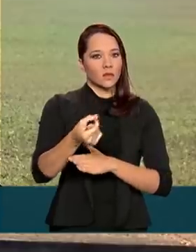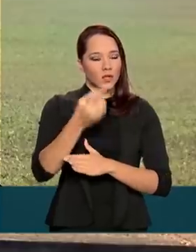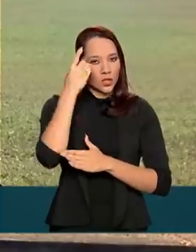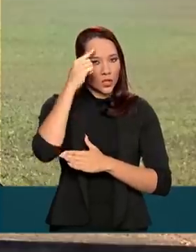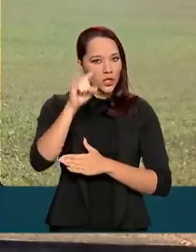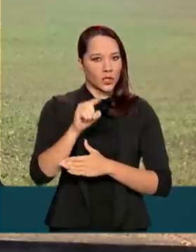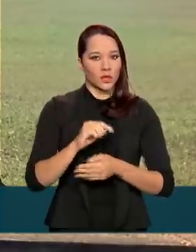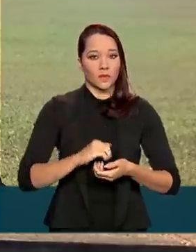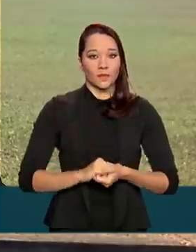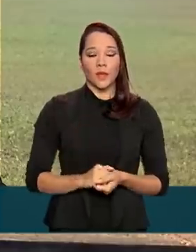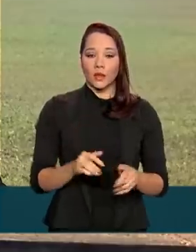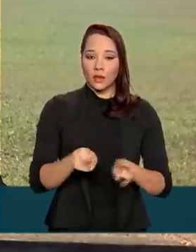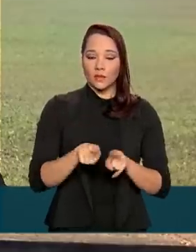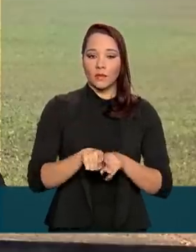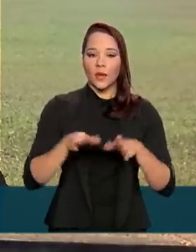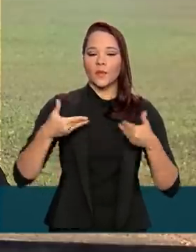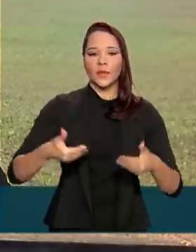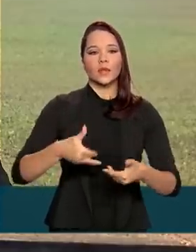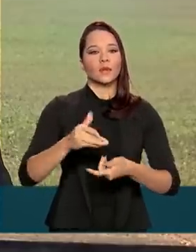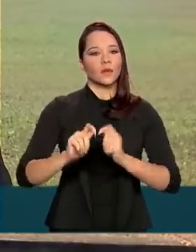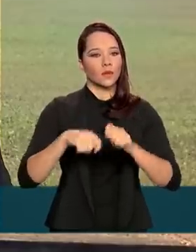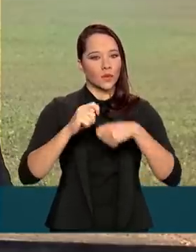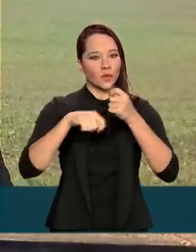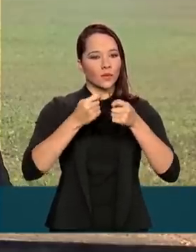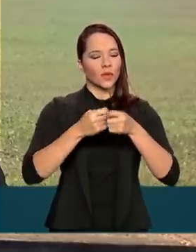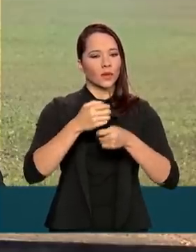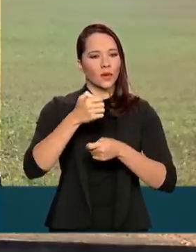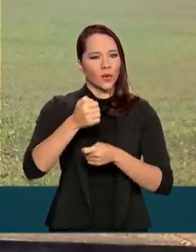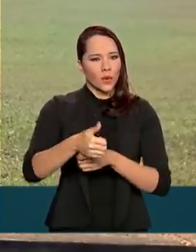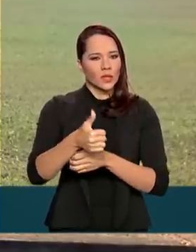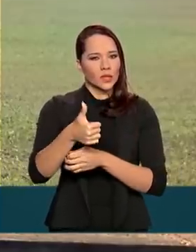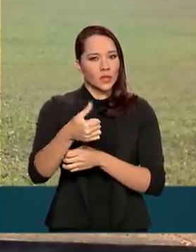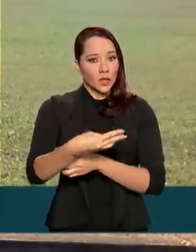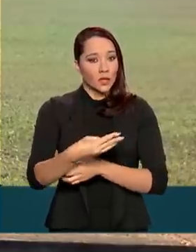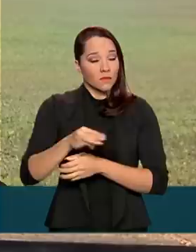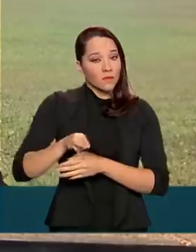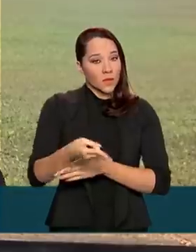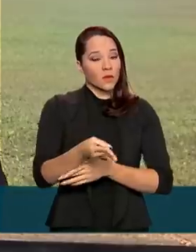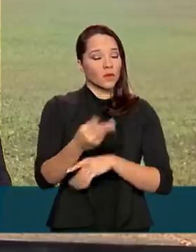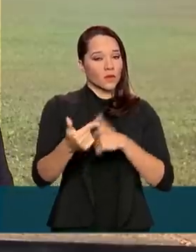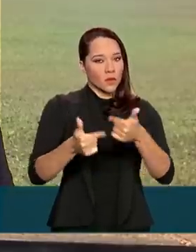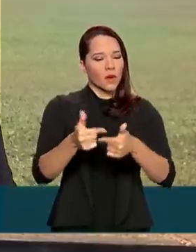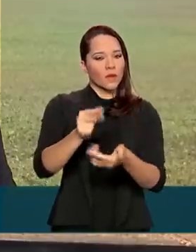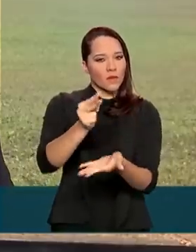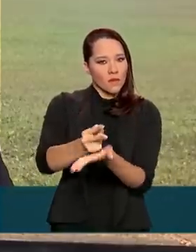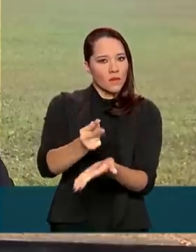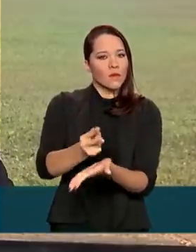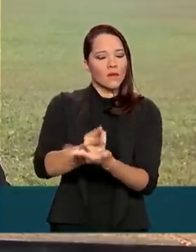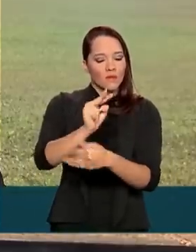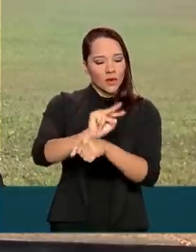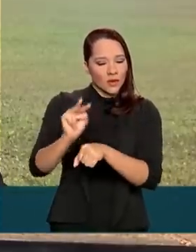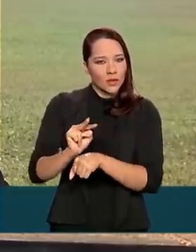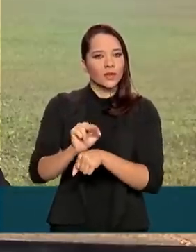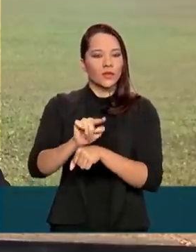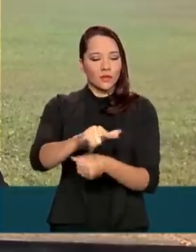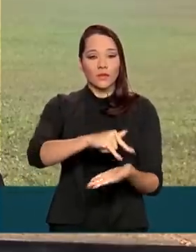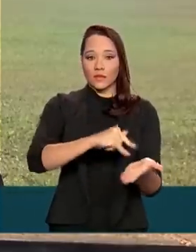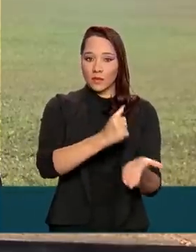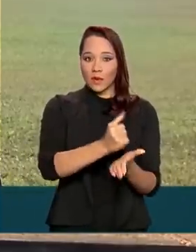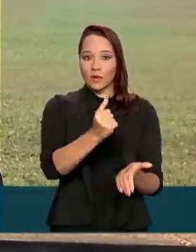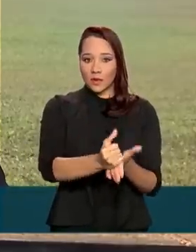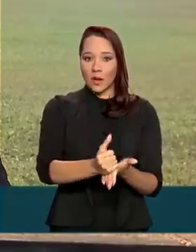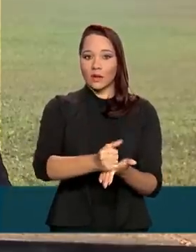dias. De acordo com o Ministério da Economia, quase 13 milhões de empregos foram preservados por meio de contratos